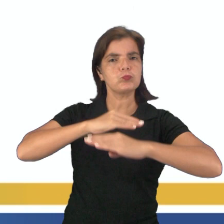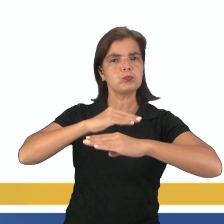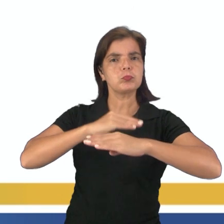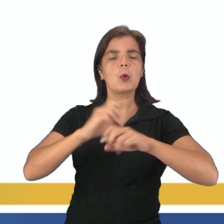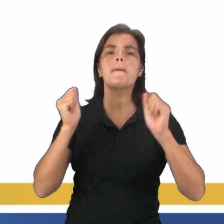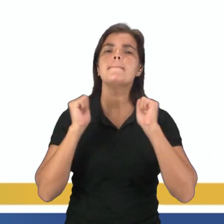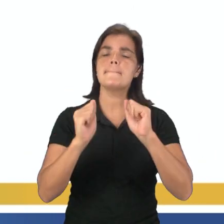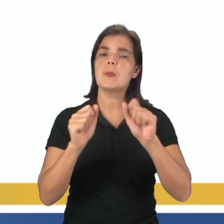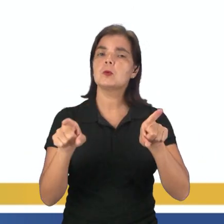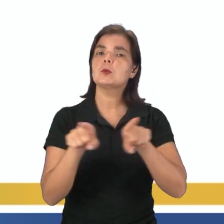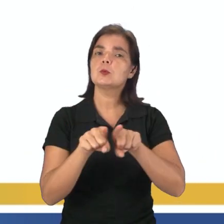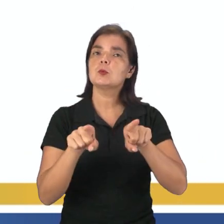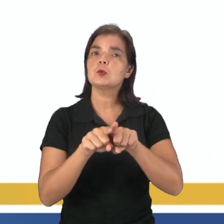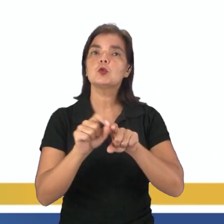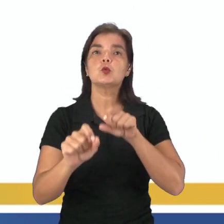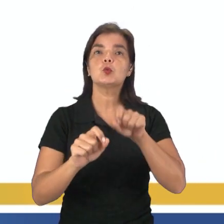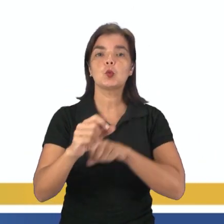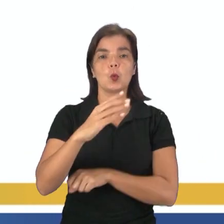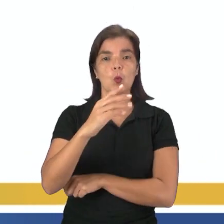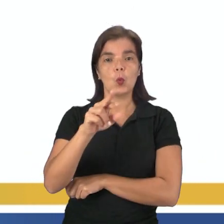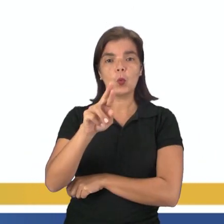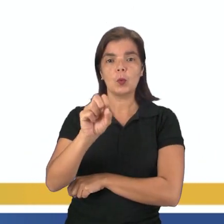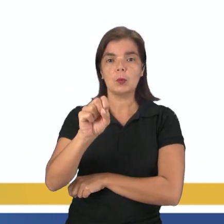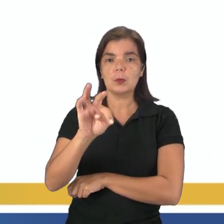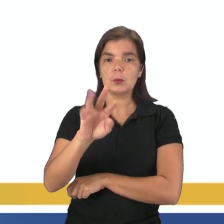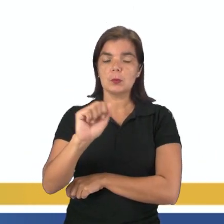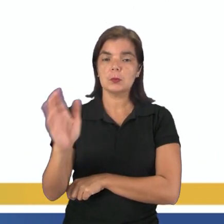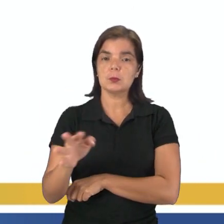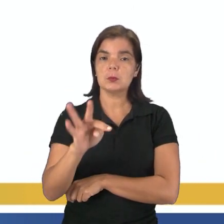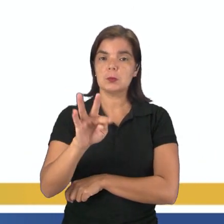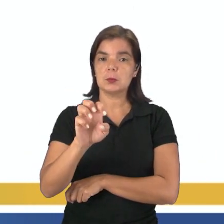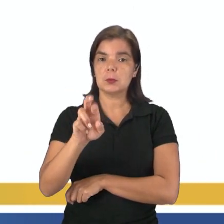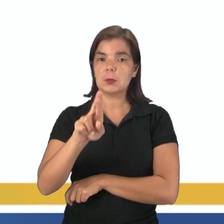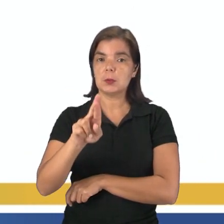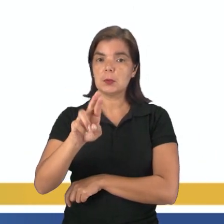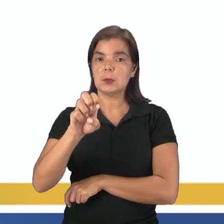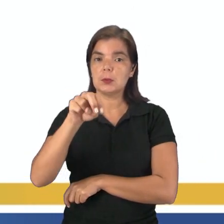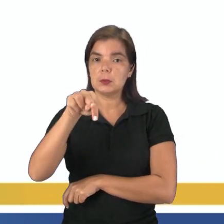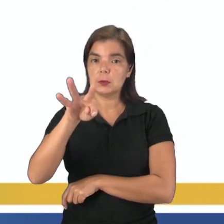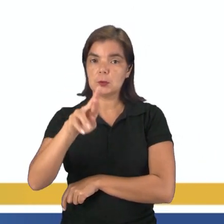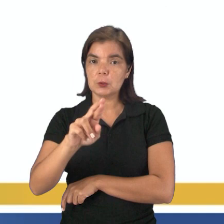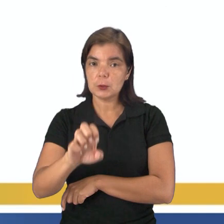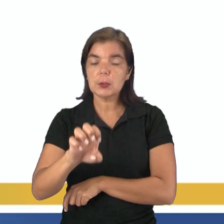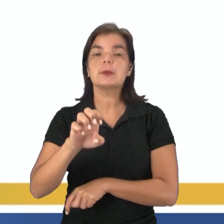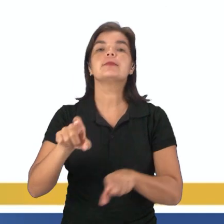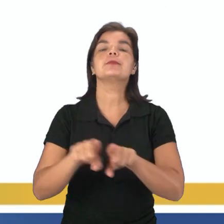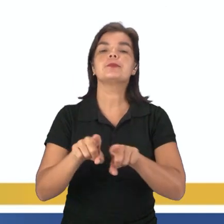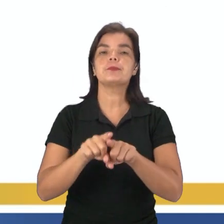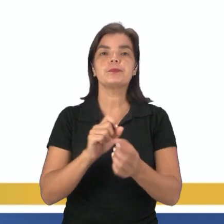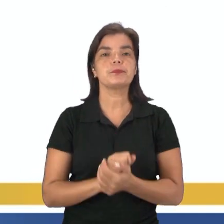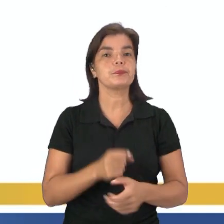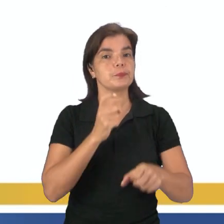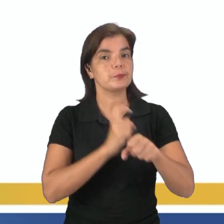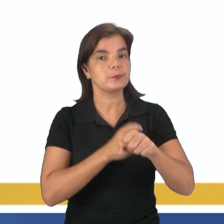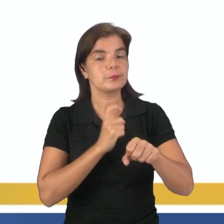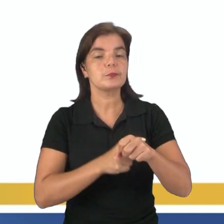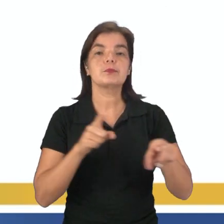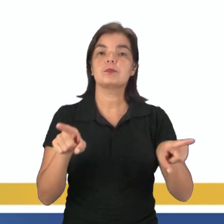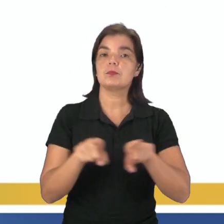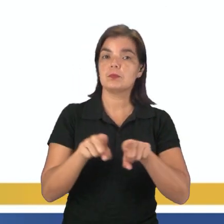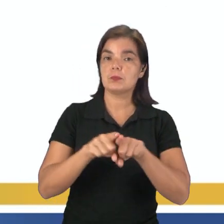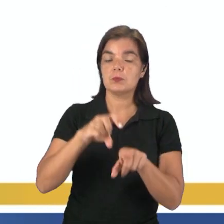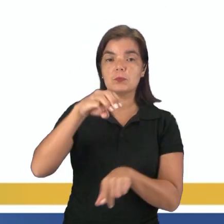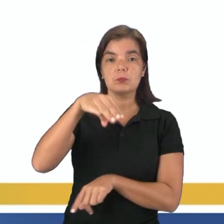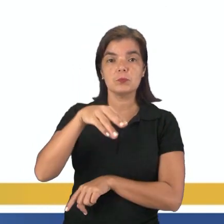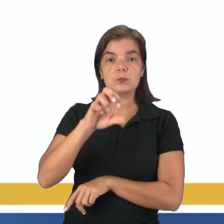pode receber esse nome. Vocês podem se deparar com o nome também de litosfera, né? Que vai ser aí as rochas e também os